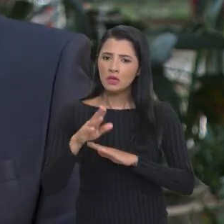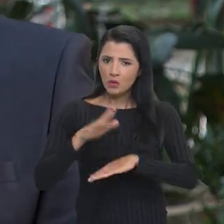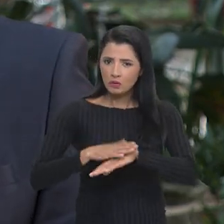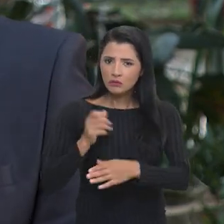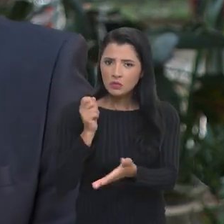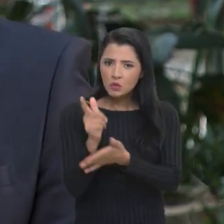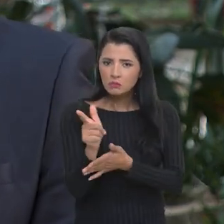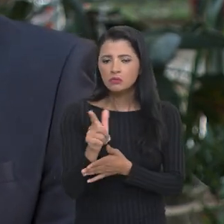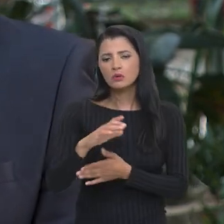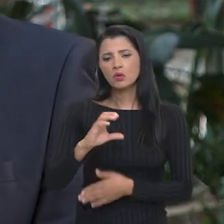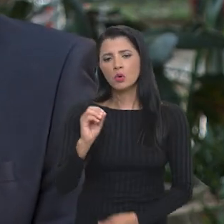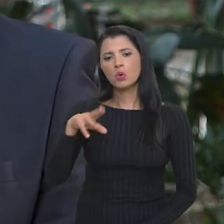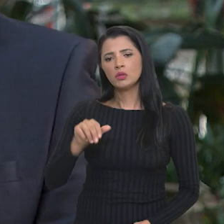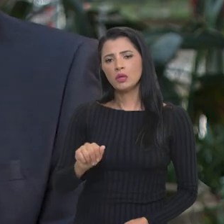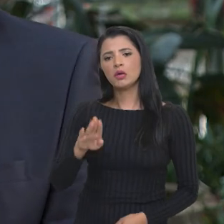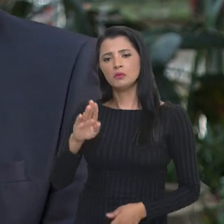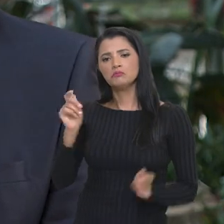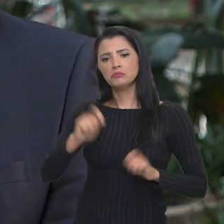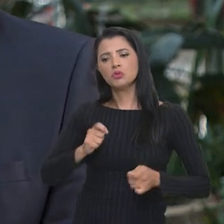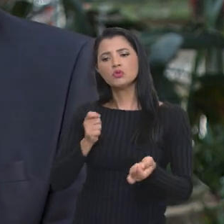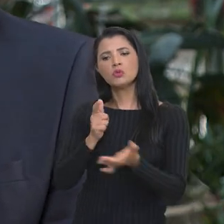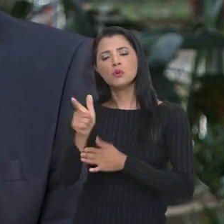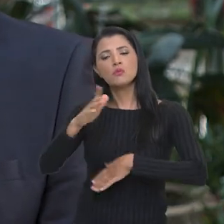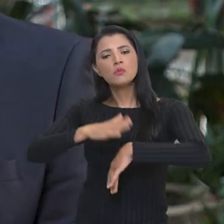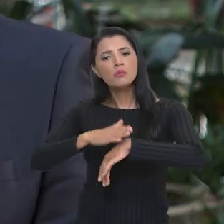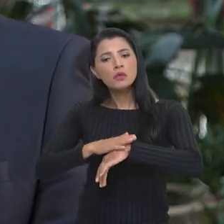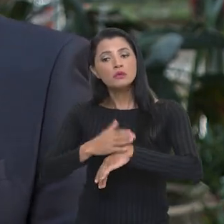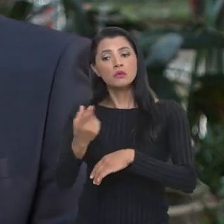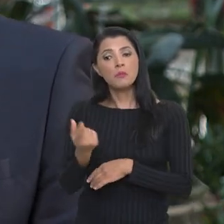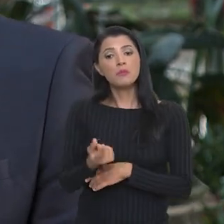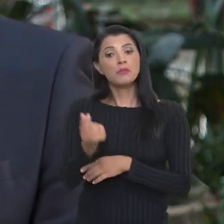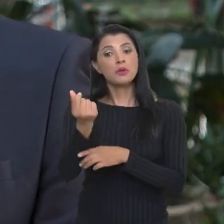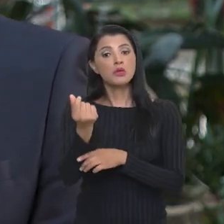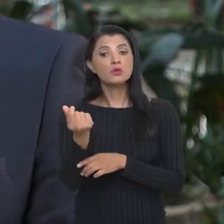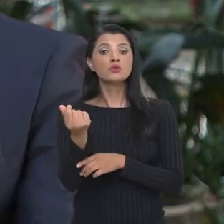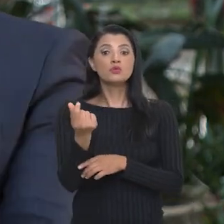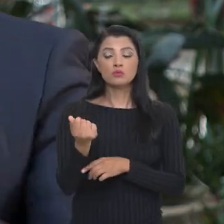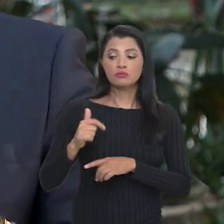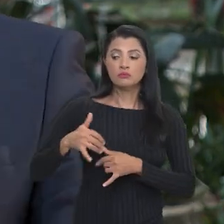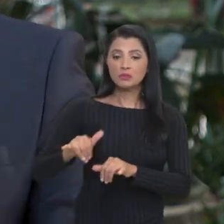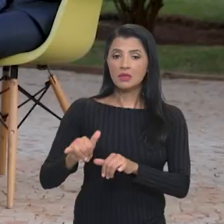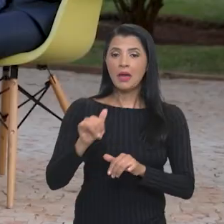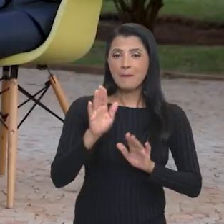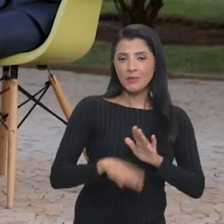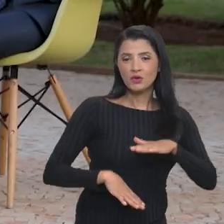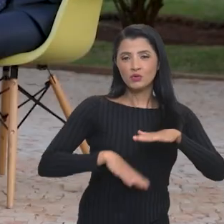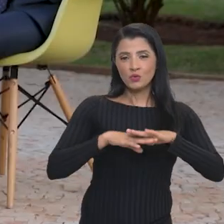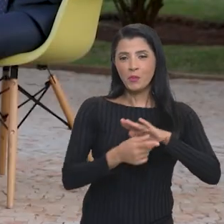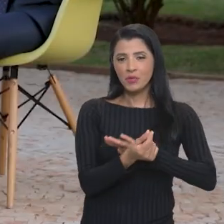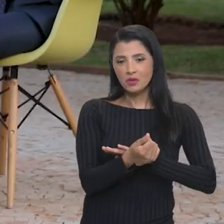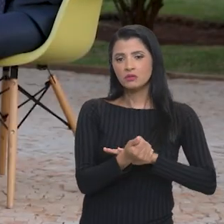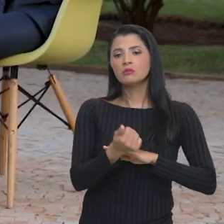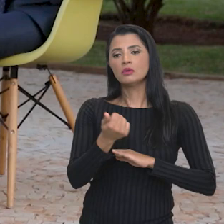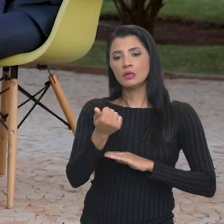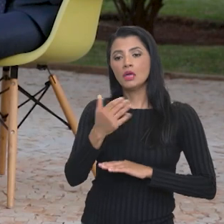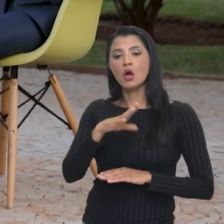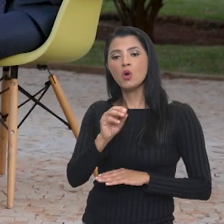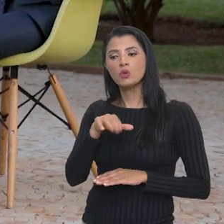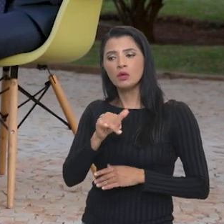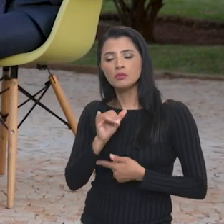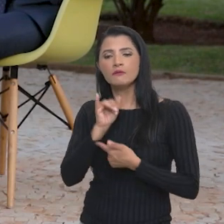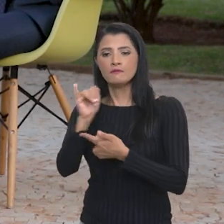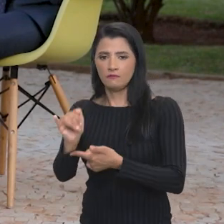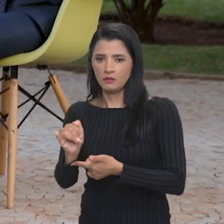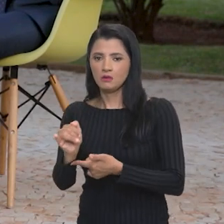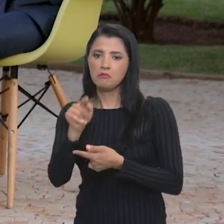em que o preço de mercado está abaixo do preço mínimo que é estabelecido pela Conab. Aí a gente pode comprar, mas se você não tiver a